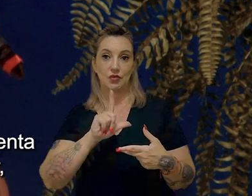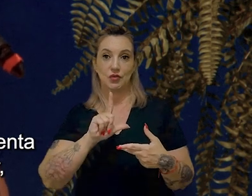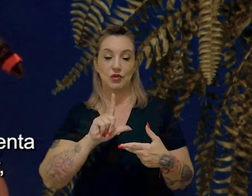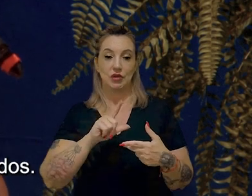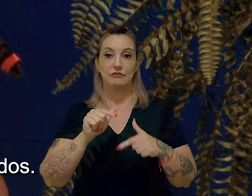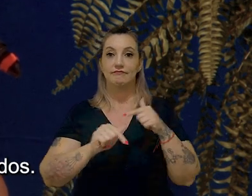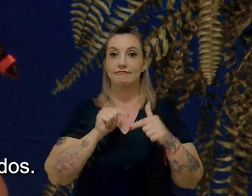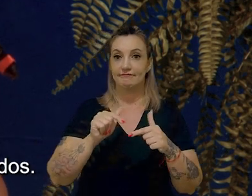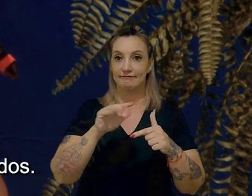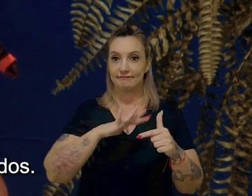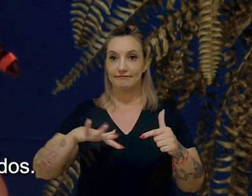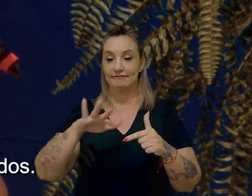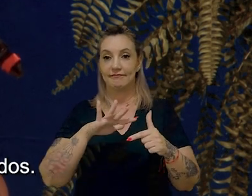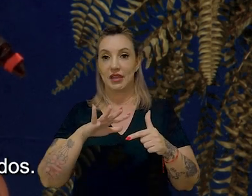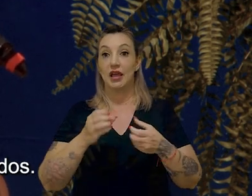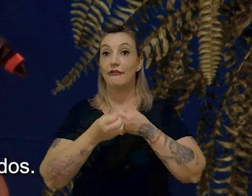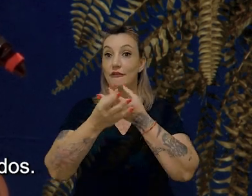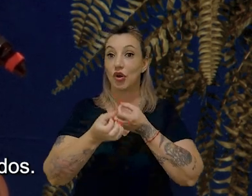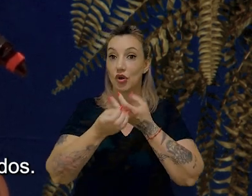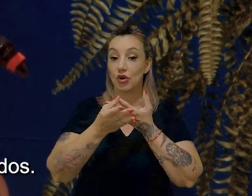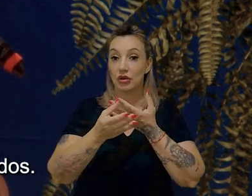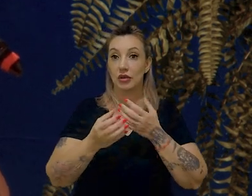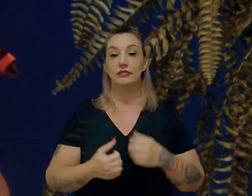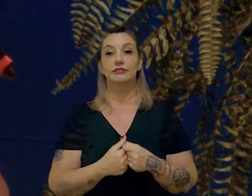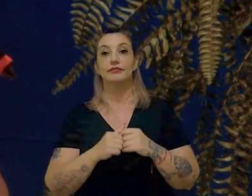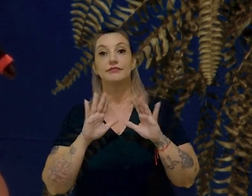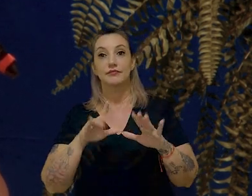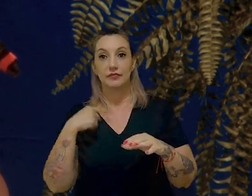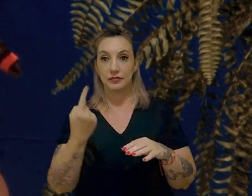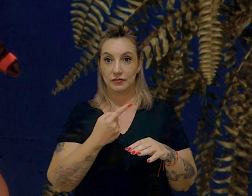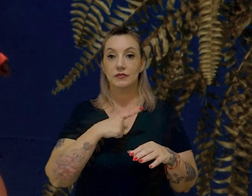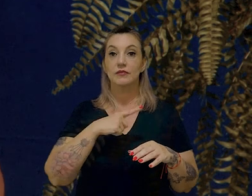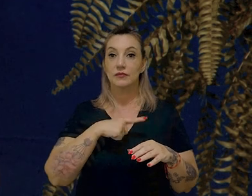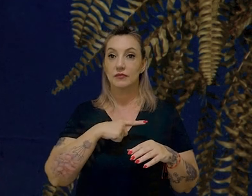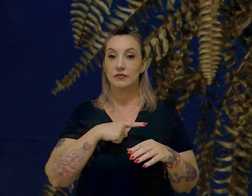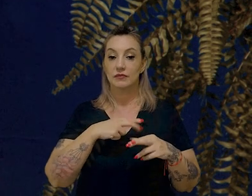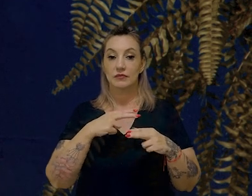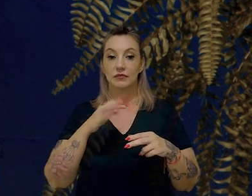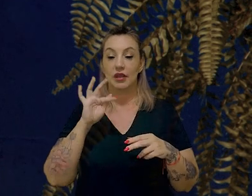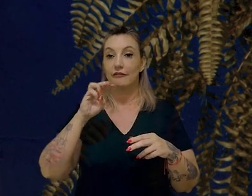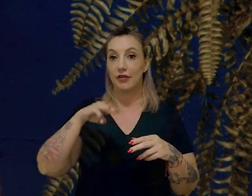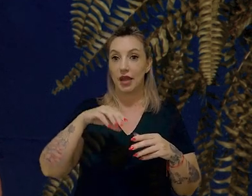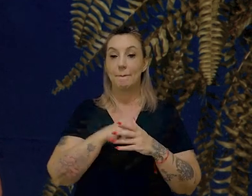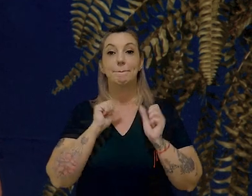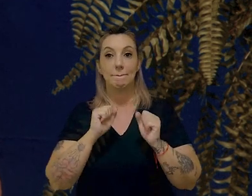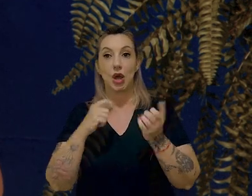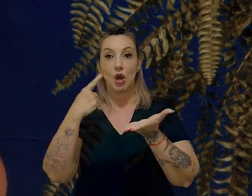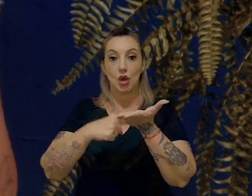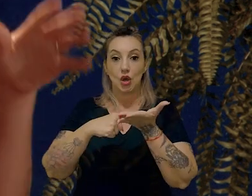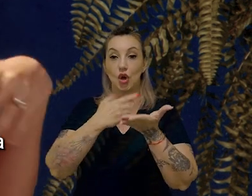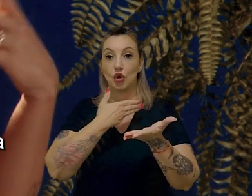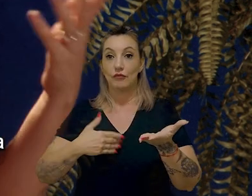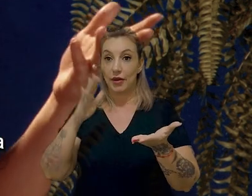trabalhar essas informações, trabalhar esses dados. A gente tem a ferramenta da FM, a gente pode contar também o